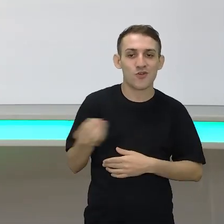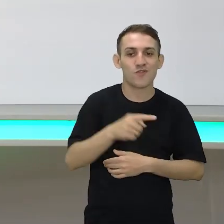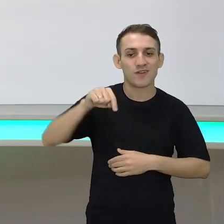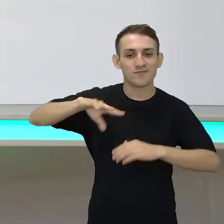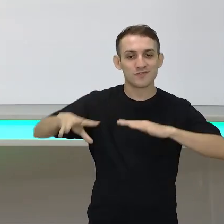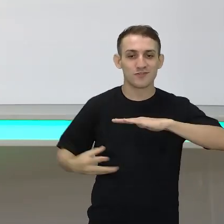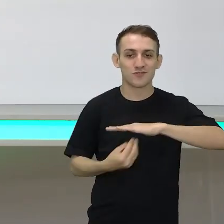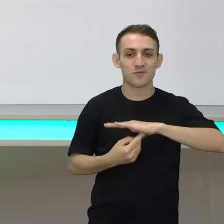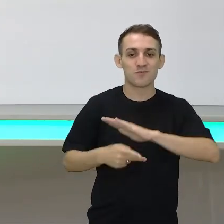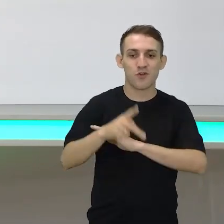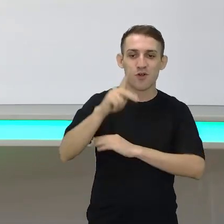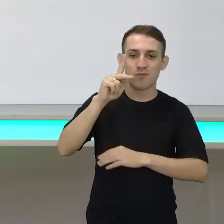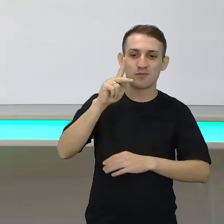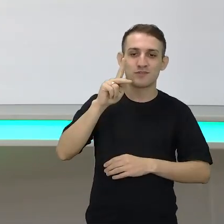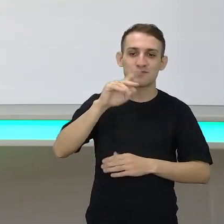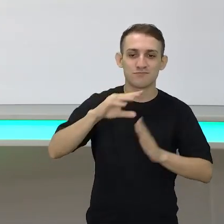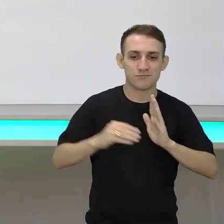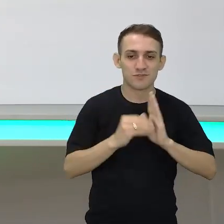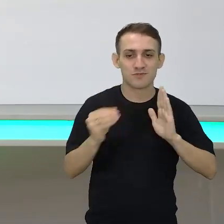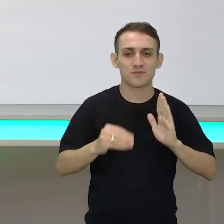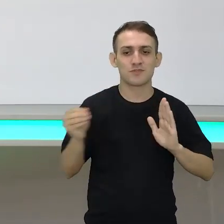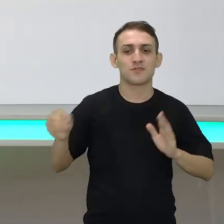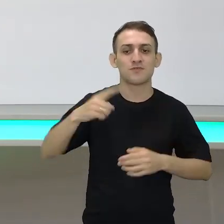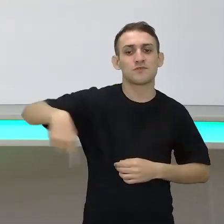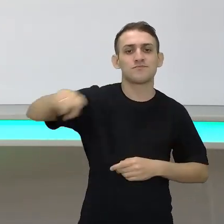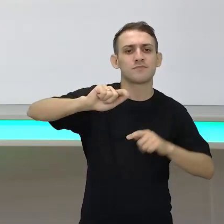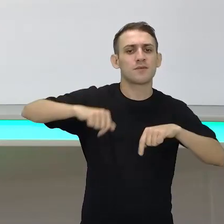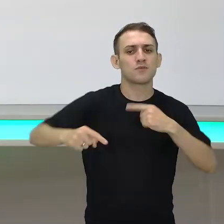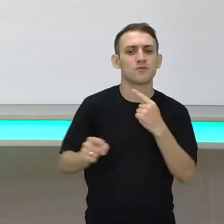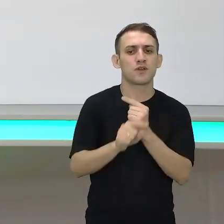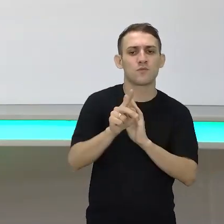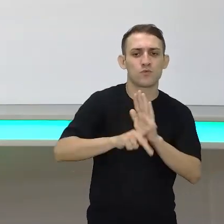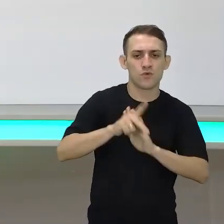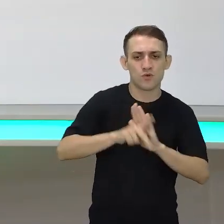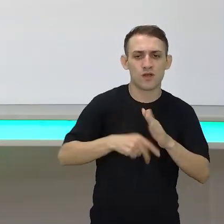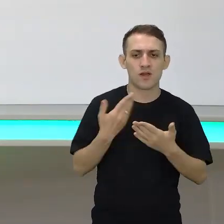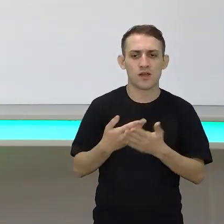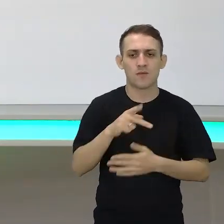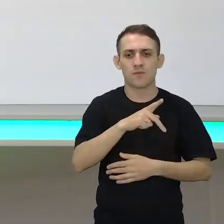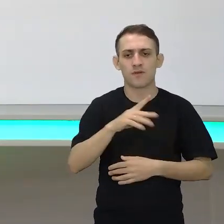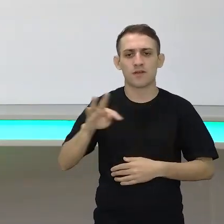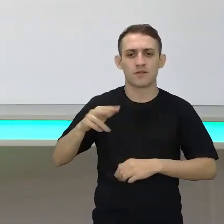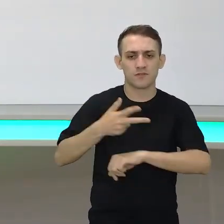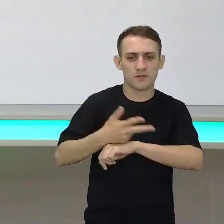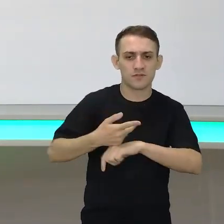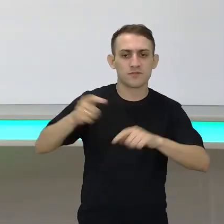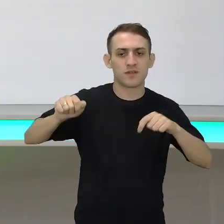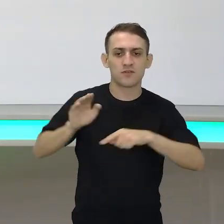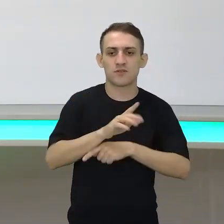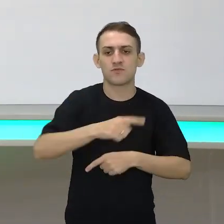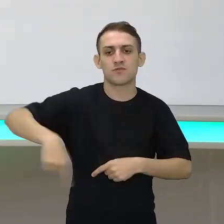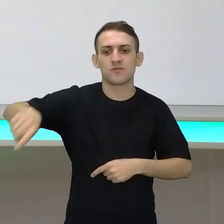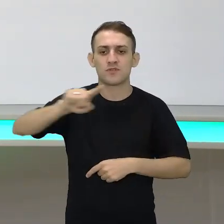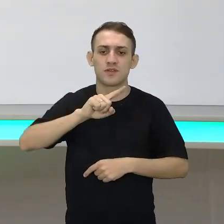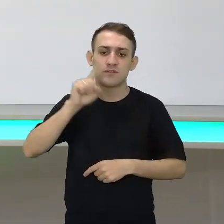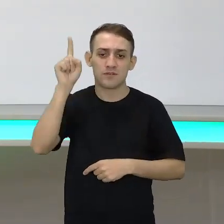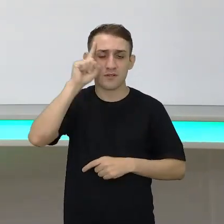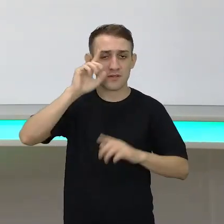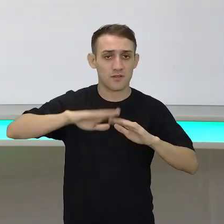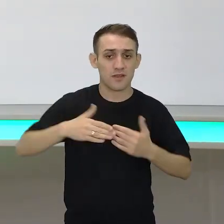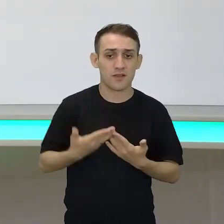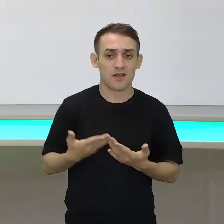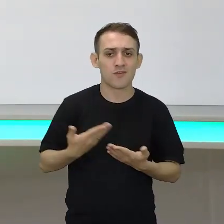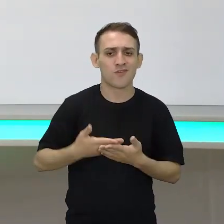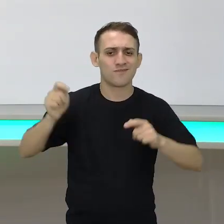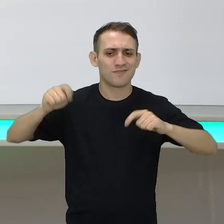repositório do Centro de Mídia, onde você encontra lá o plano de aula, o PPT, o vídeo, que vai te ajudar no dia a escolar. Então, pode